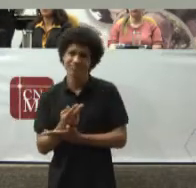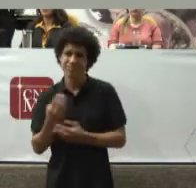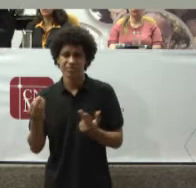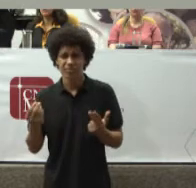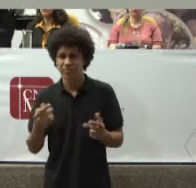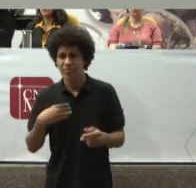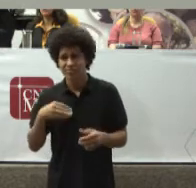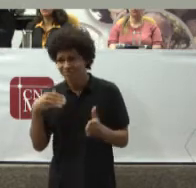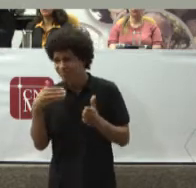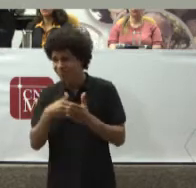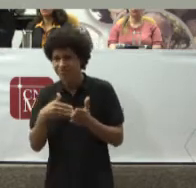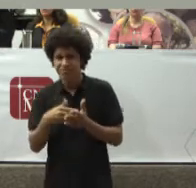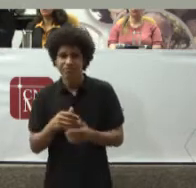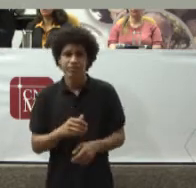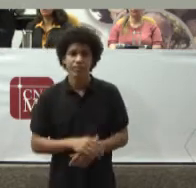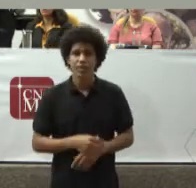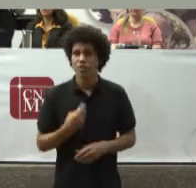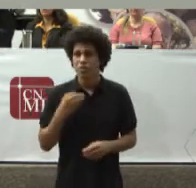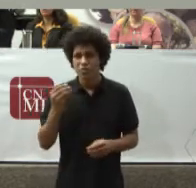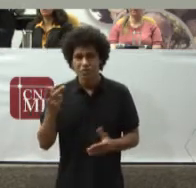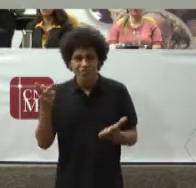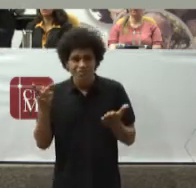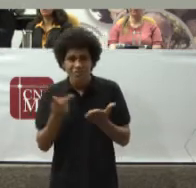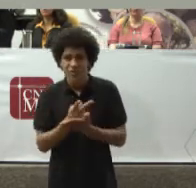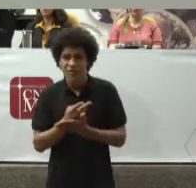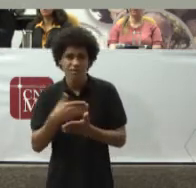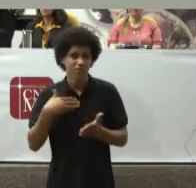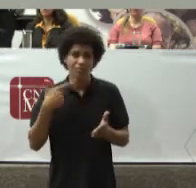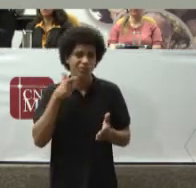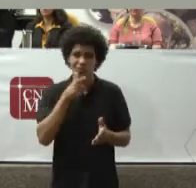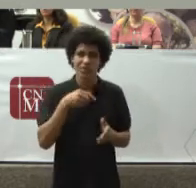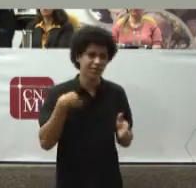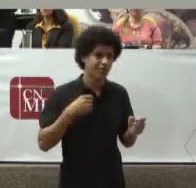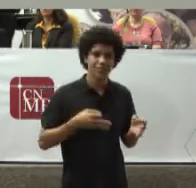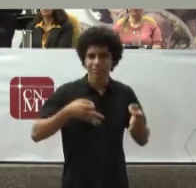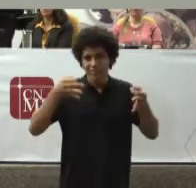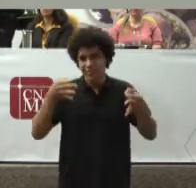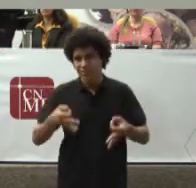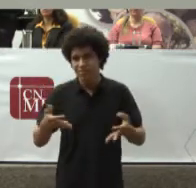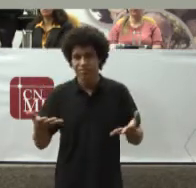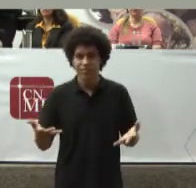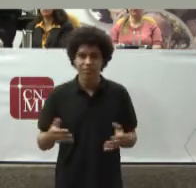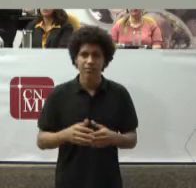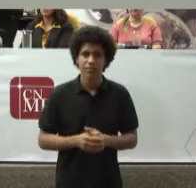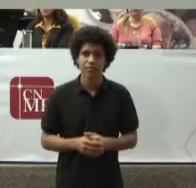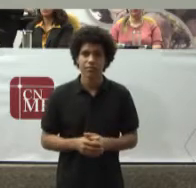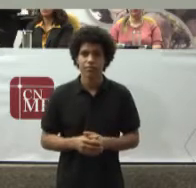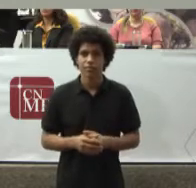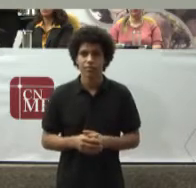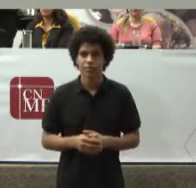Públicas Porque muitas Acabaram sendo Indeferidas Porque